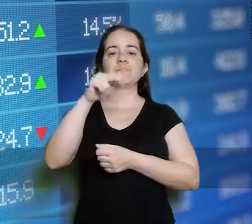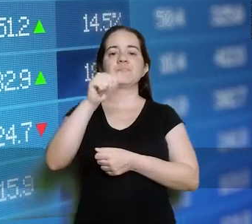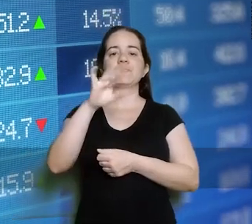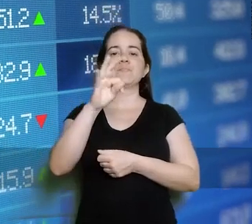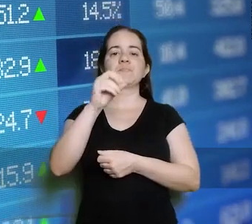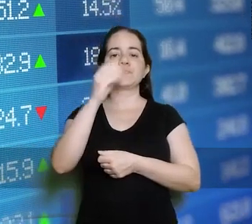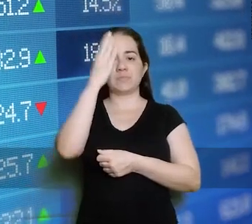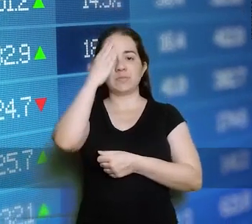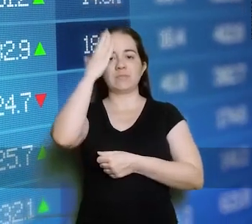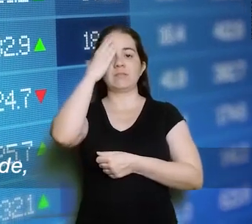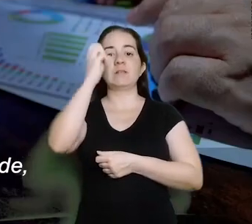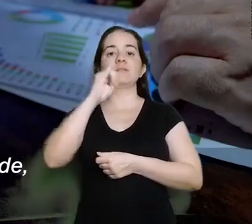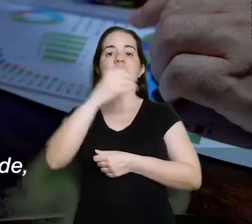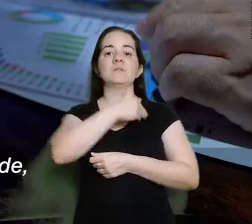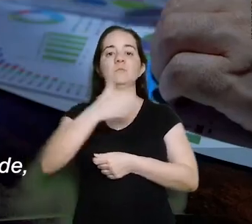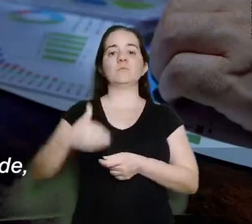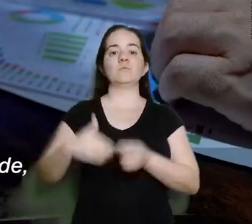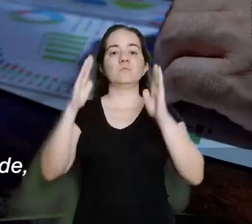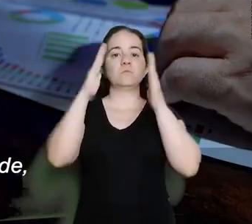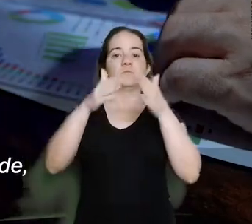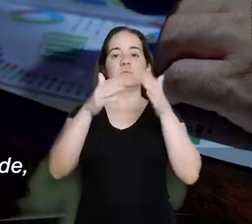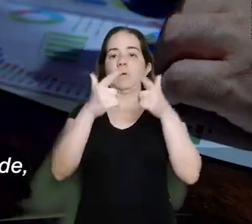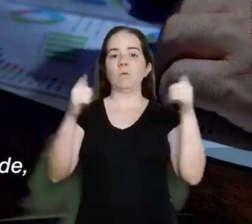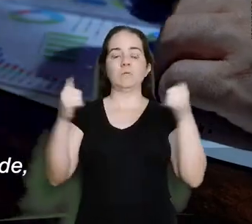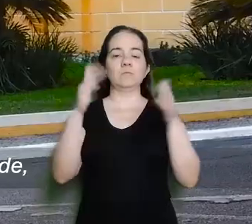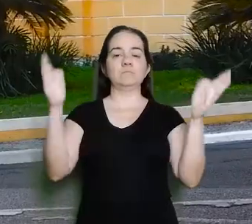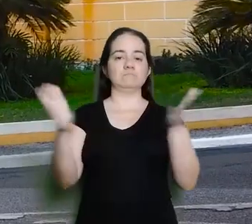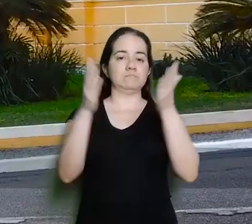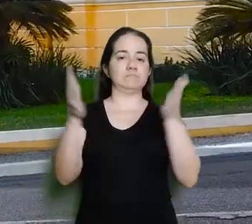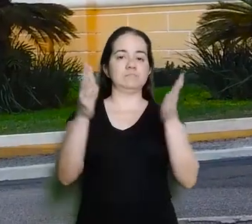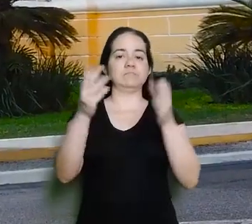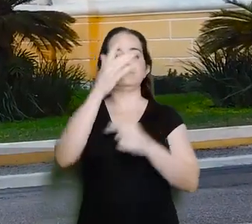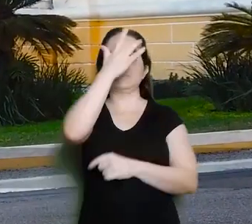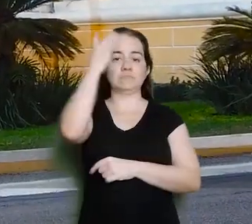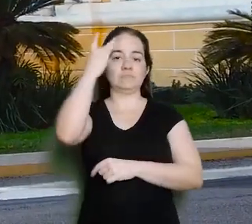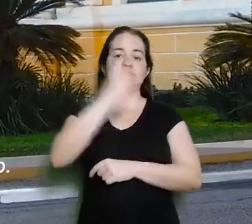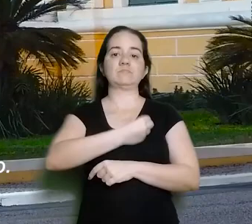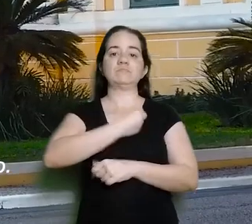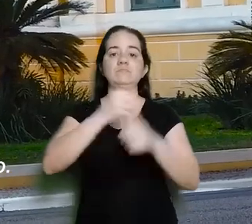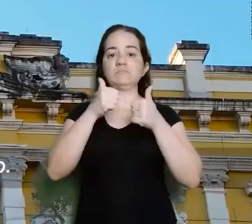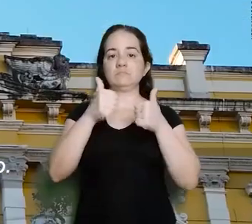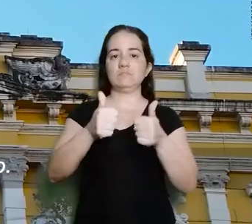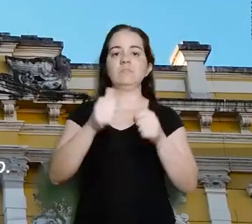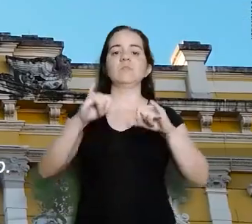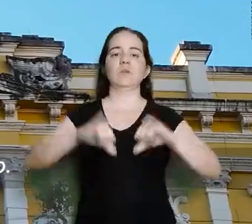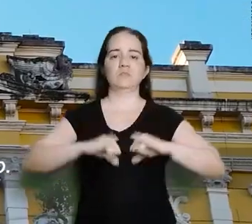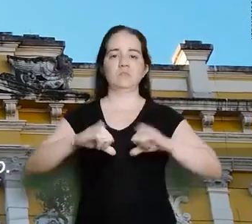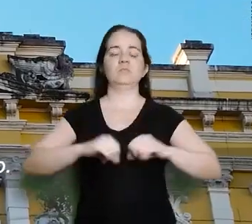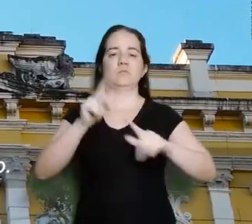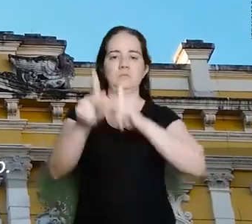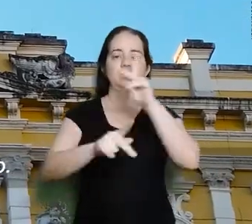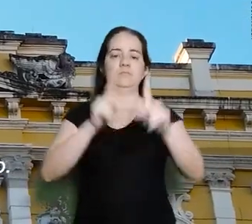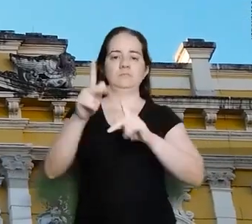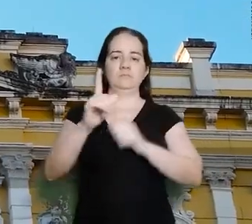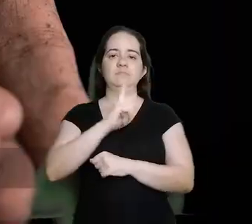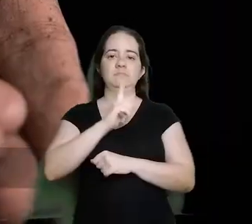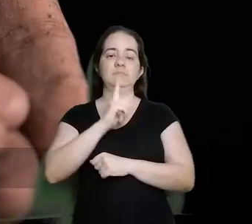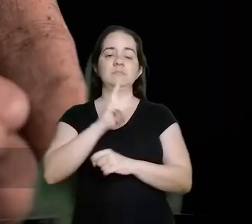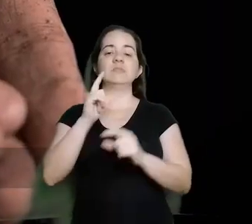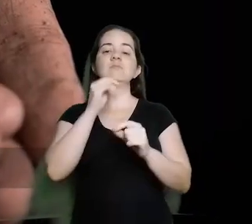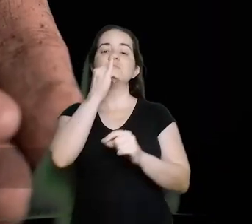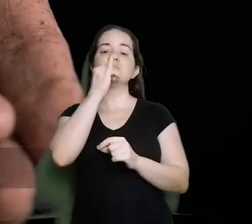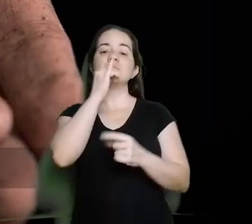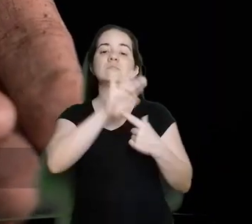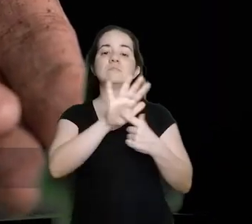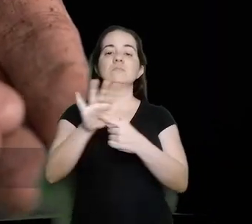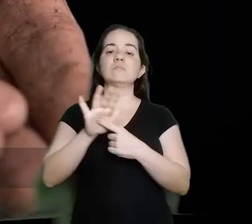Manato sabe que quando o governo deixa de lado sua finalidade, que é promover o bem-estar social, quem sofre é a população. O